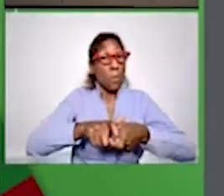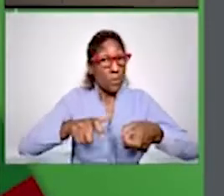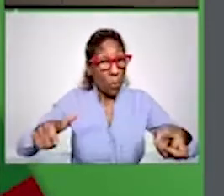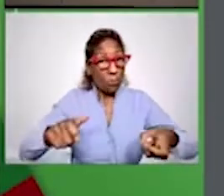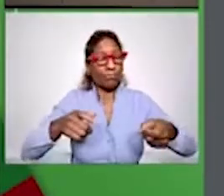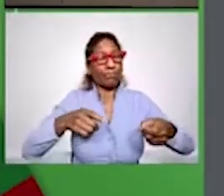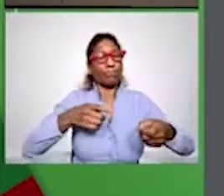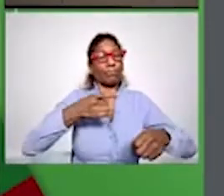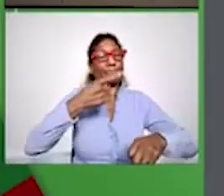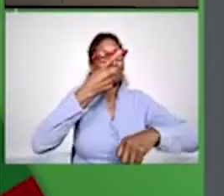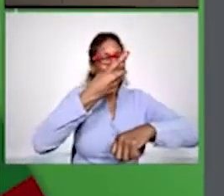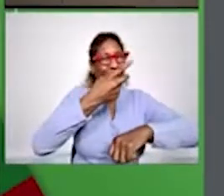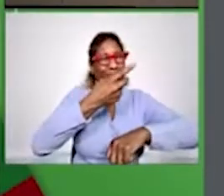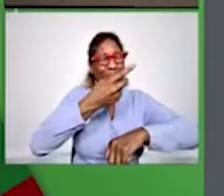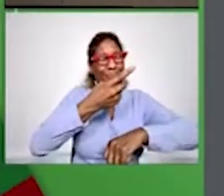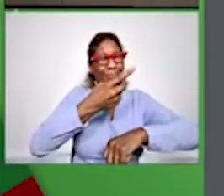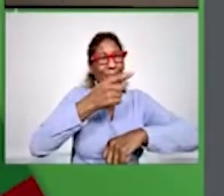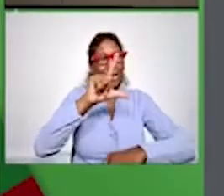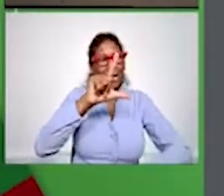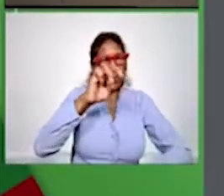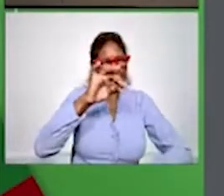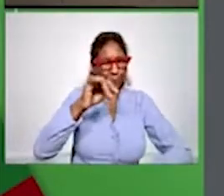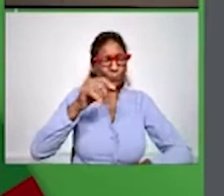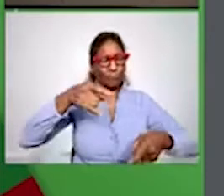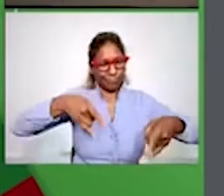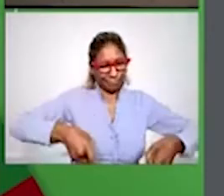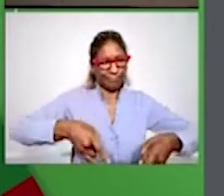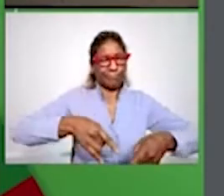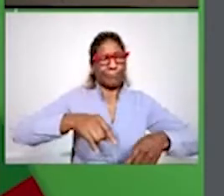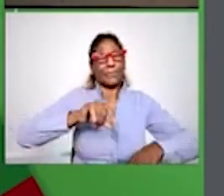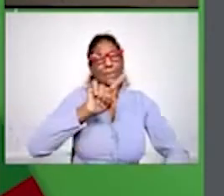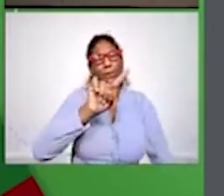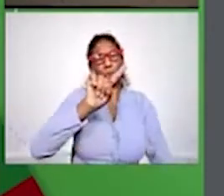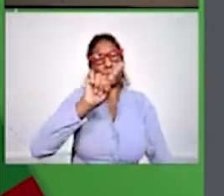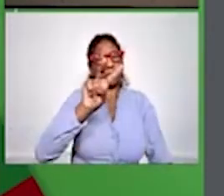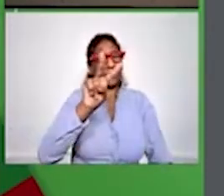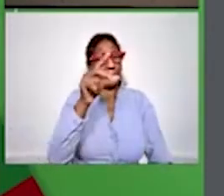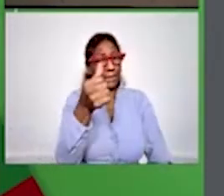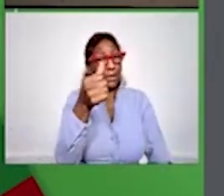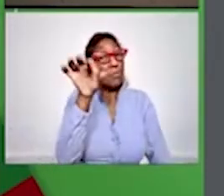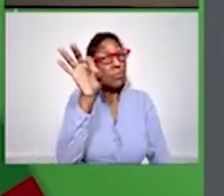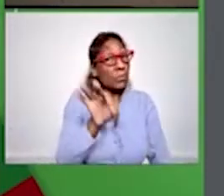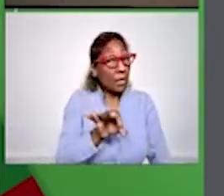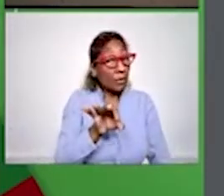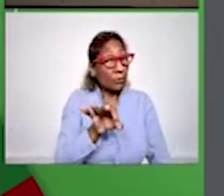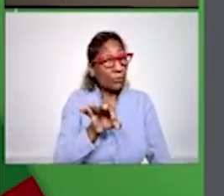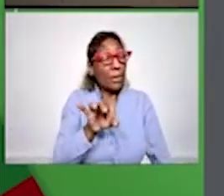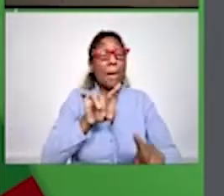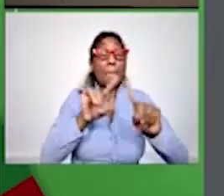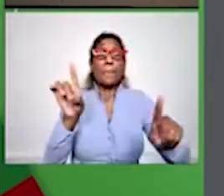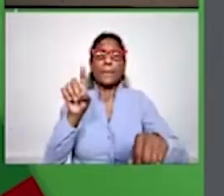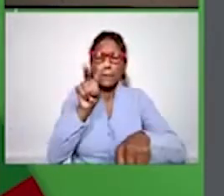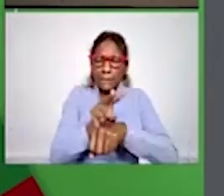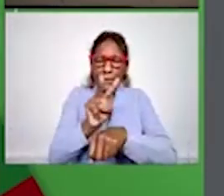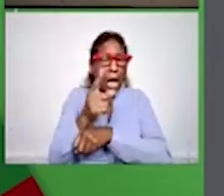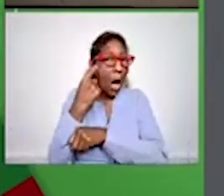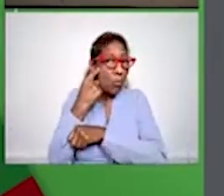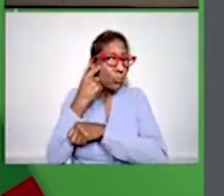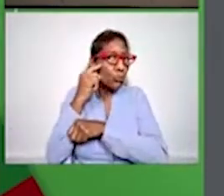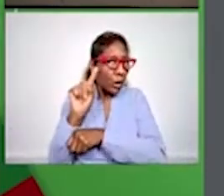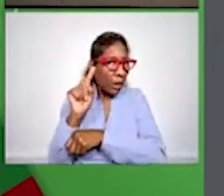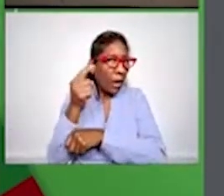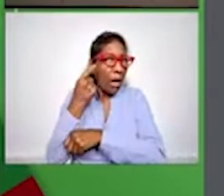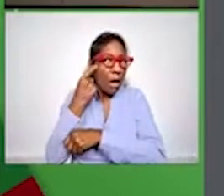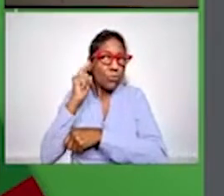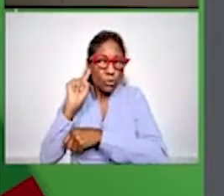lembrar, nós vamos falar sobre isso aqui, em mais de 126%, e só o custeio diário desses leitos,